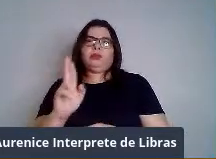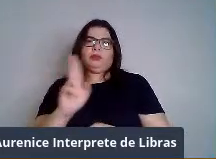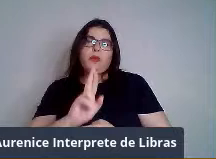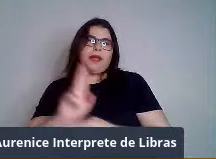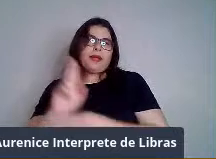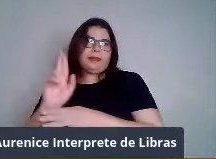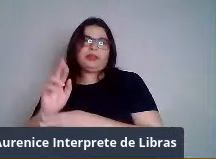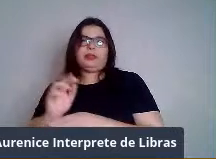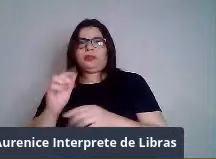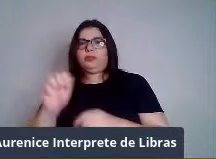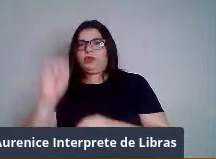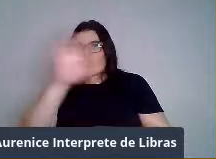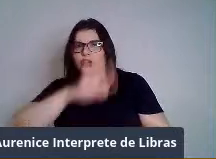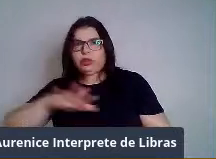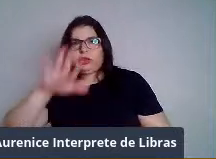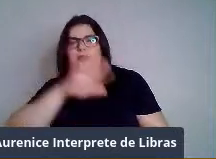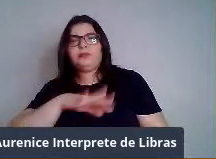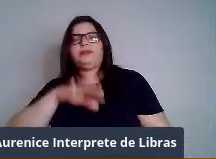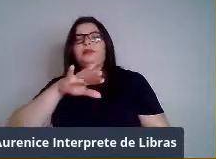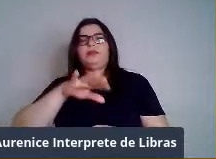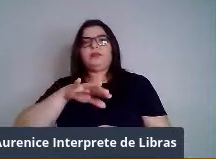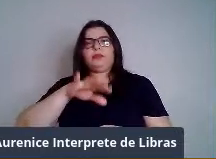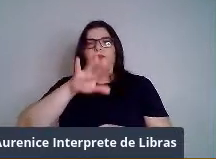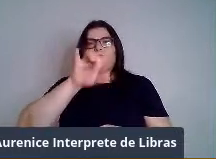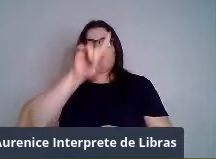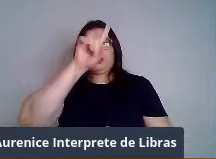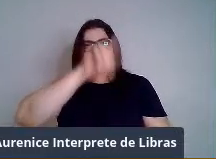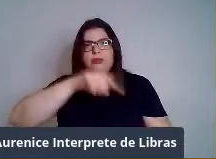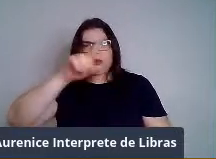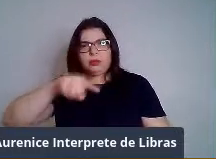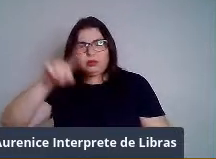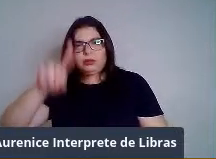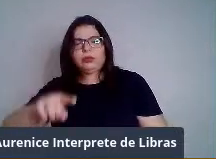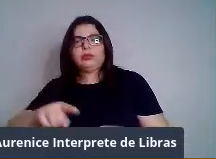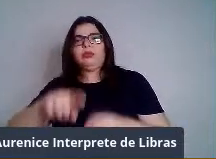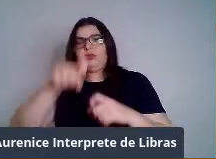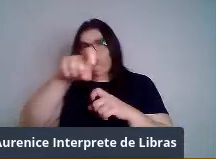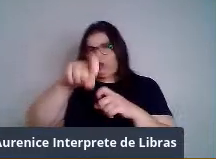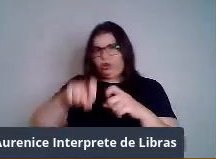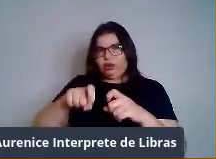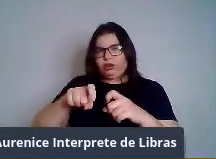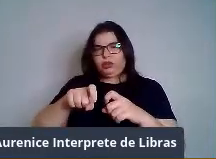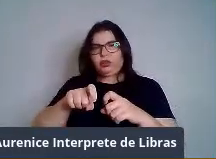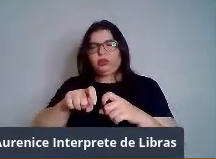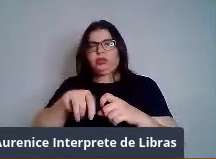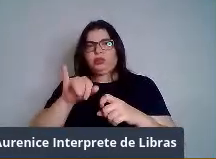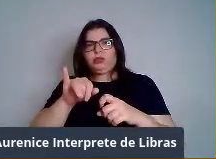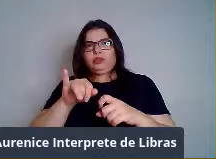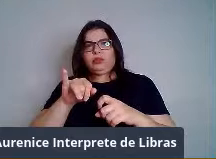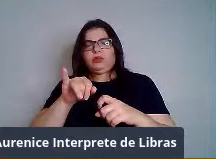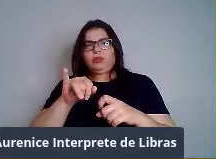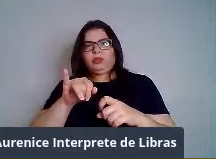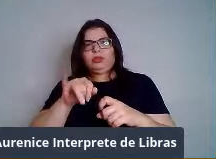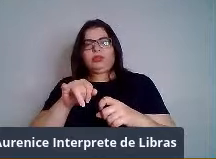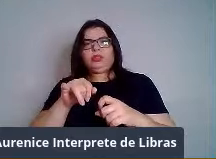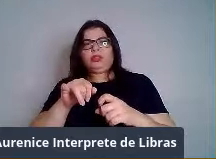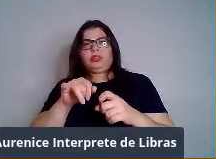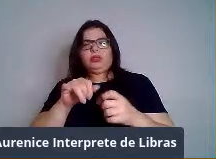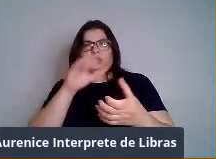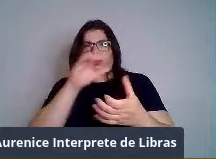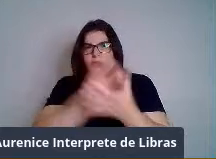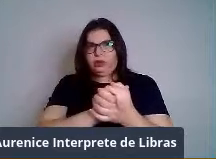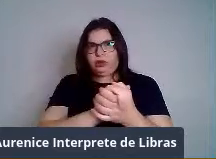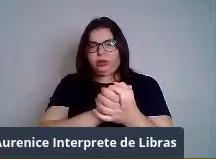Nesses gráficos, o eixo X é o número de parceiros reprodutivos. O eixo Y, daqui, é a